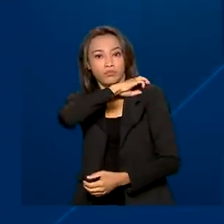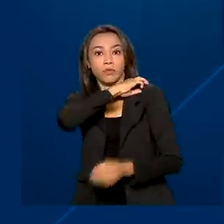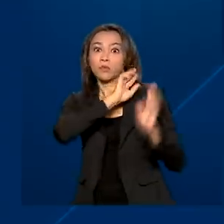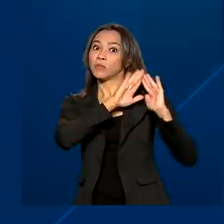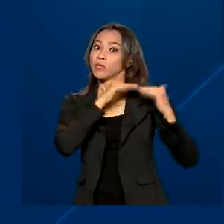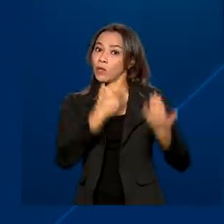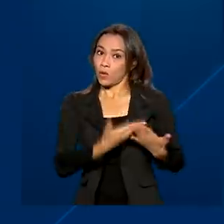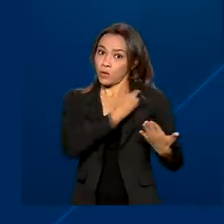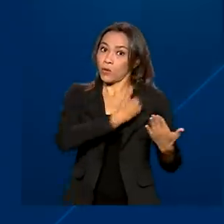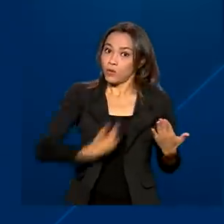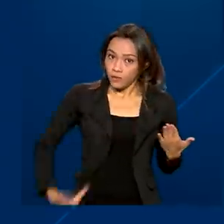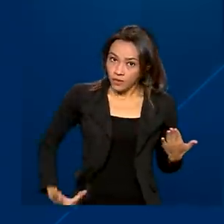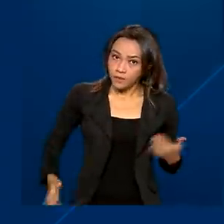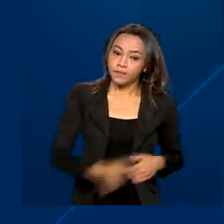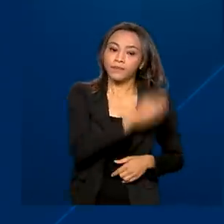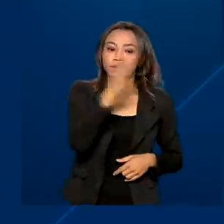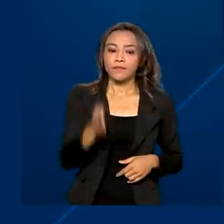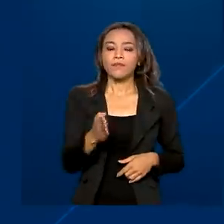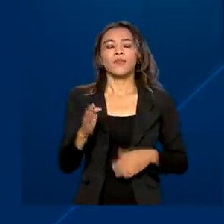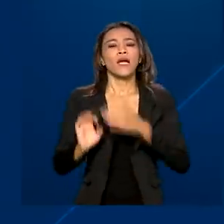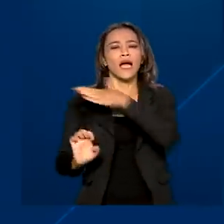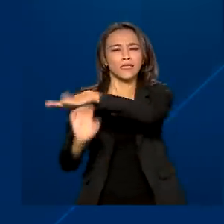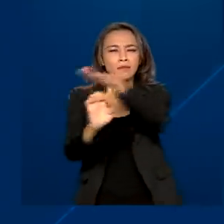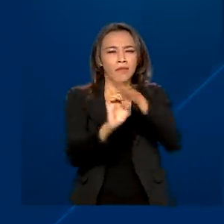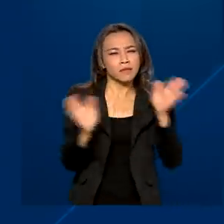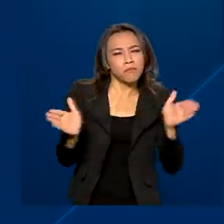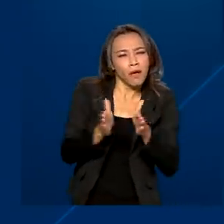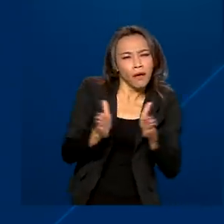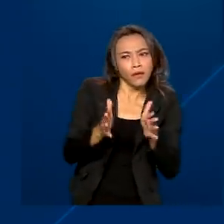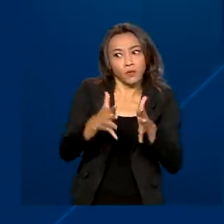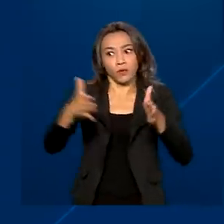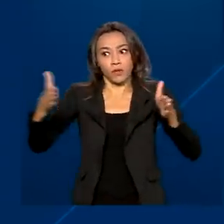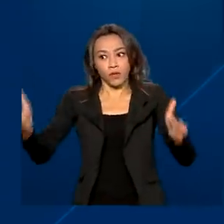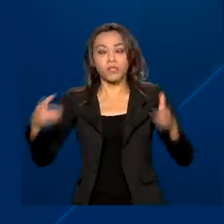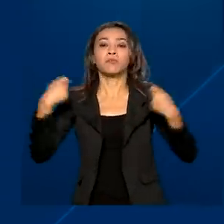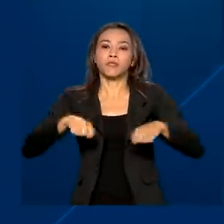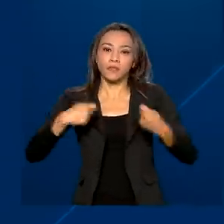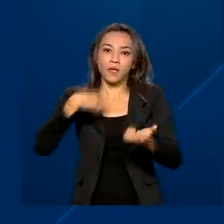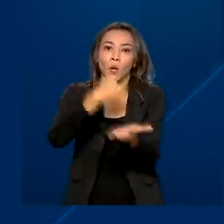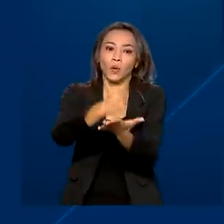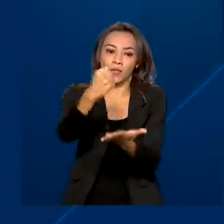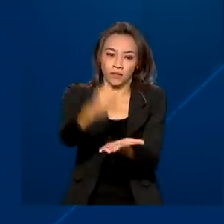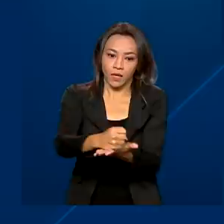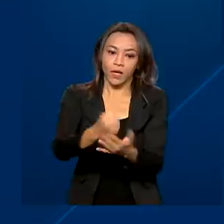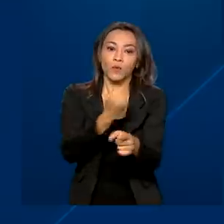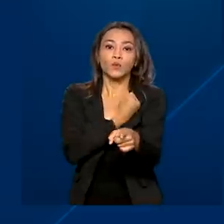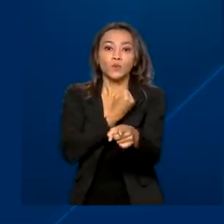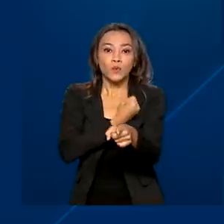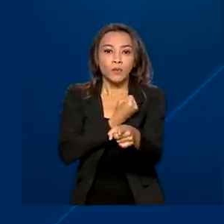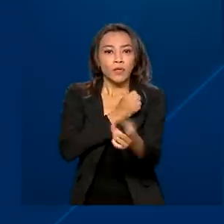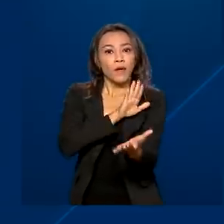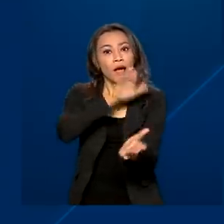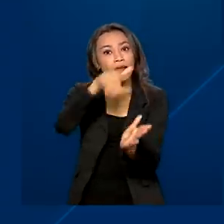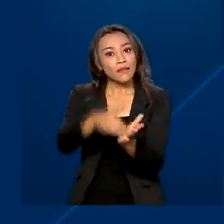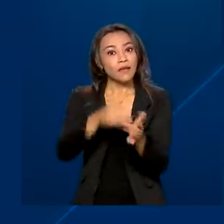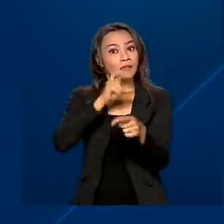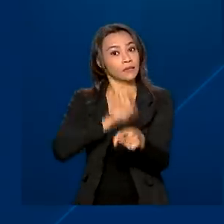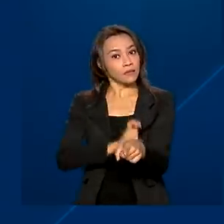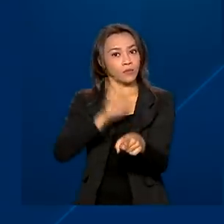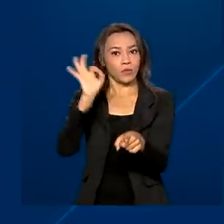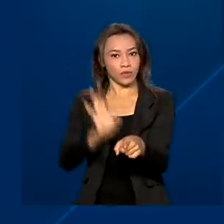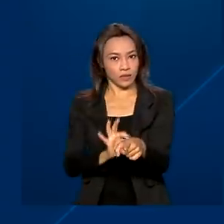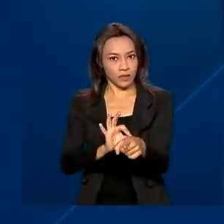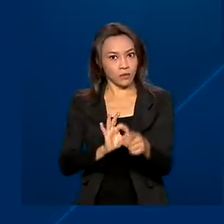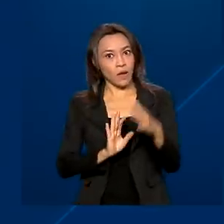Todas as empresas de médio e grande porte devem contratar um número de aprendizes equivalente a um mínimo de 5%